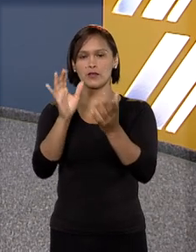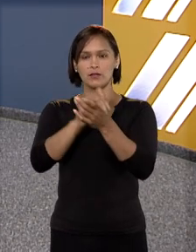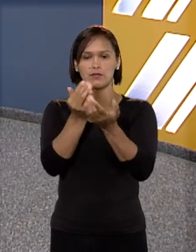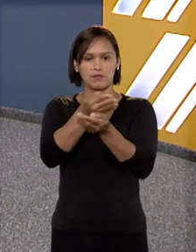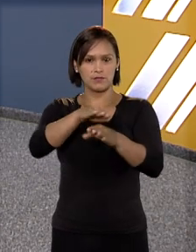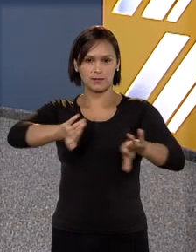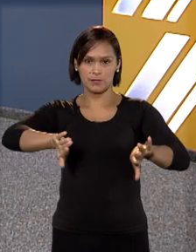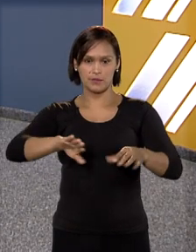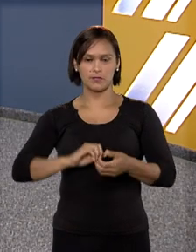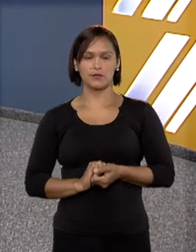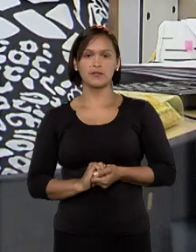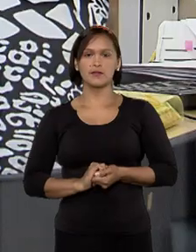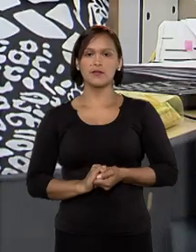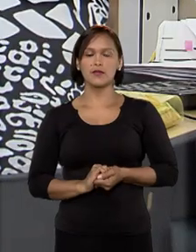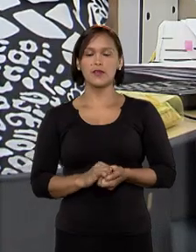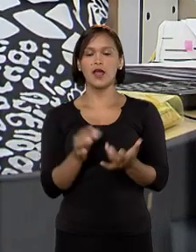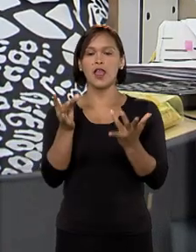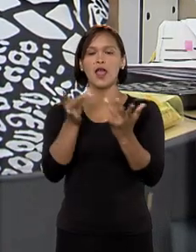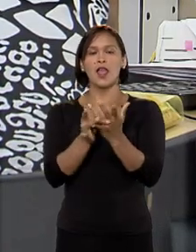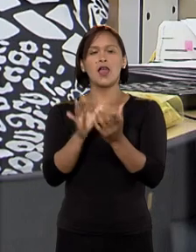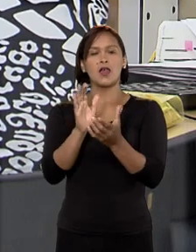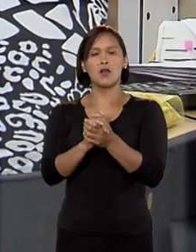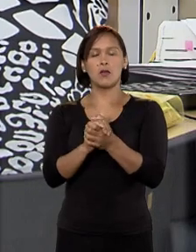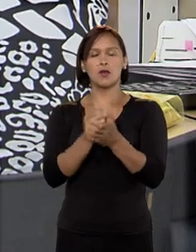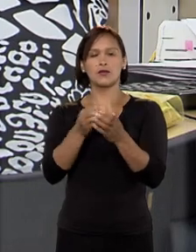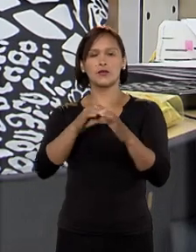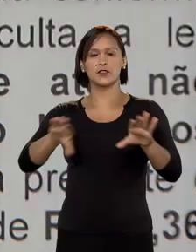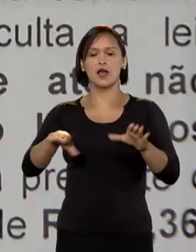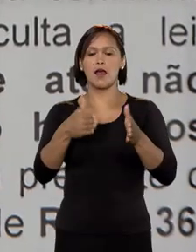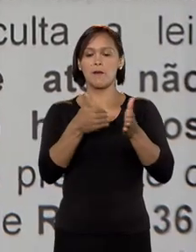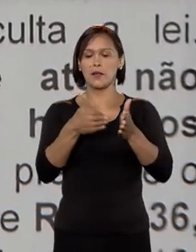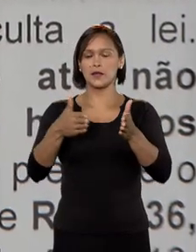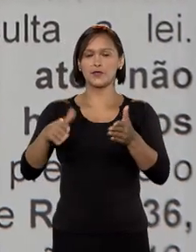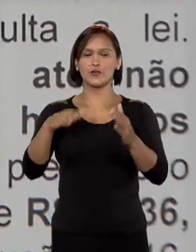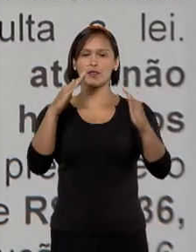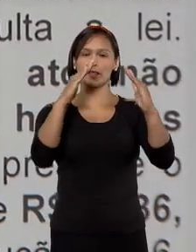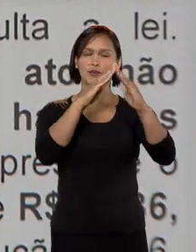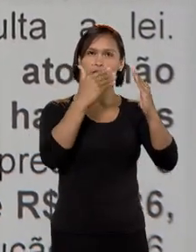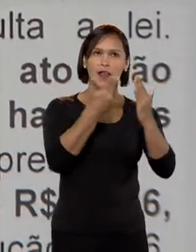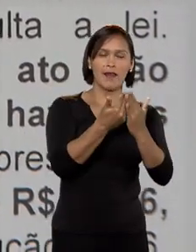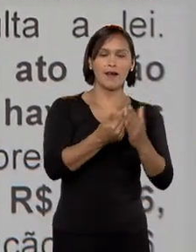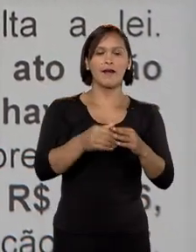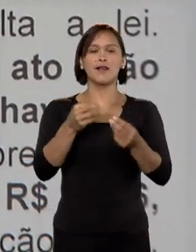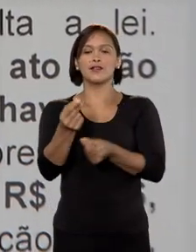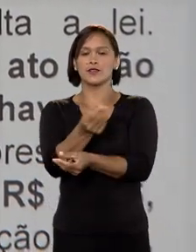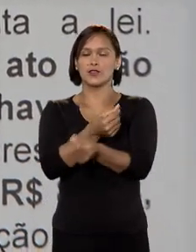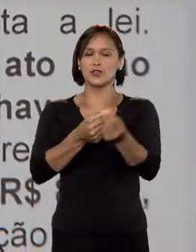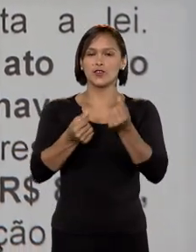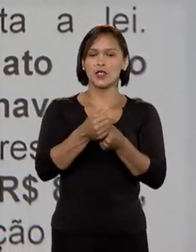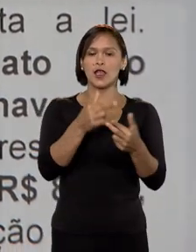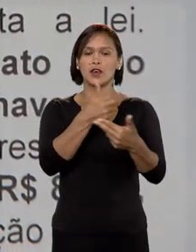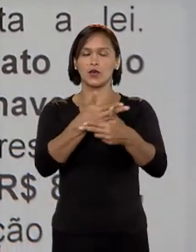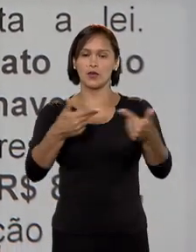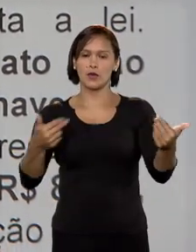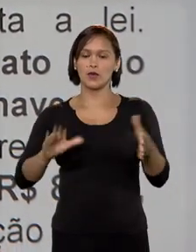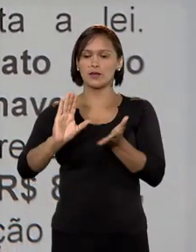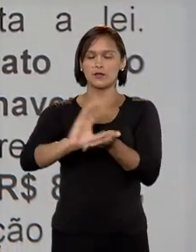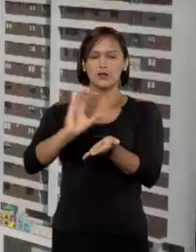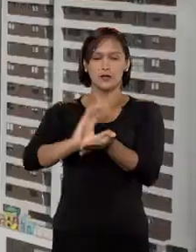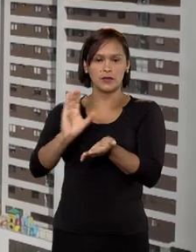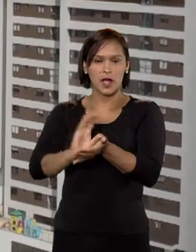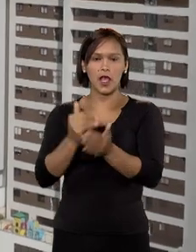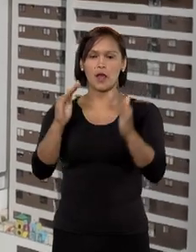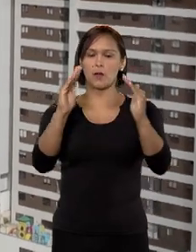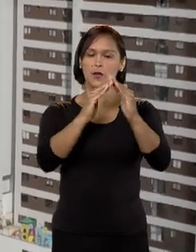ação de divórcio. Em uma ação de divórcio, a partilha de bens leva em conta tudo o que foi adquirido pelo casal.